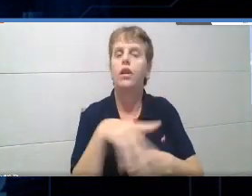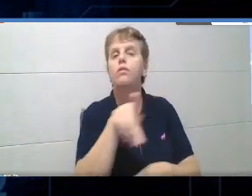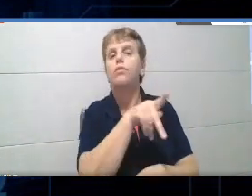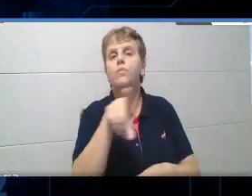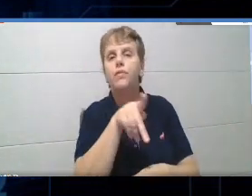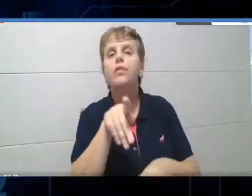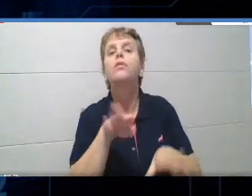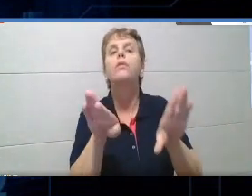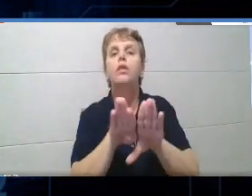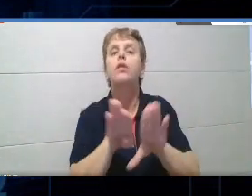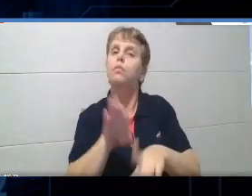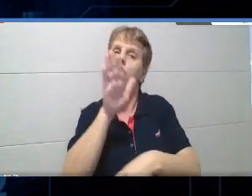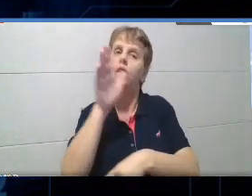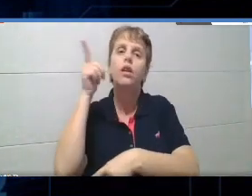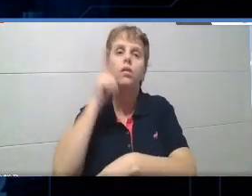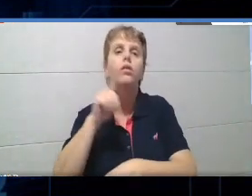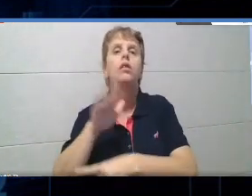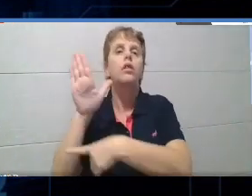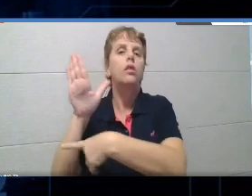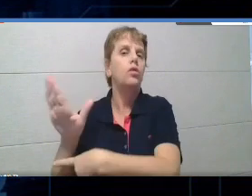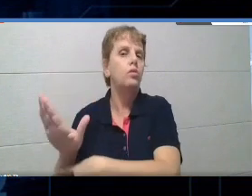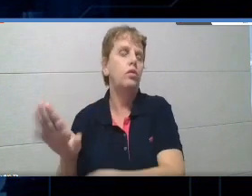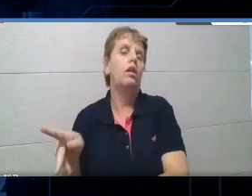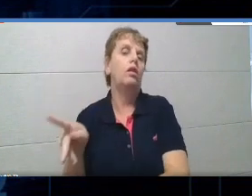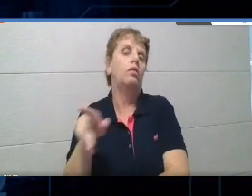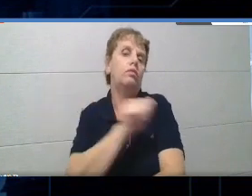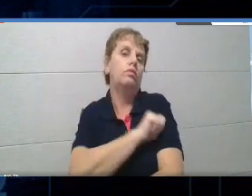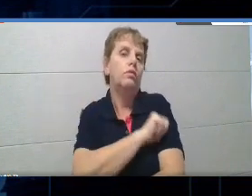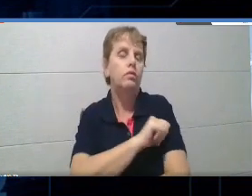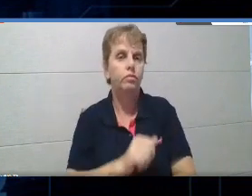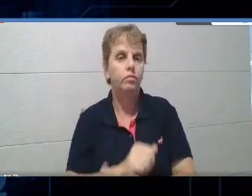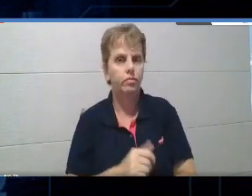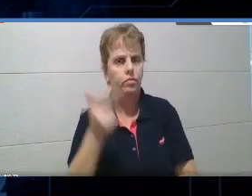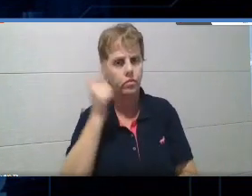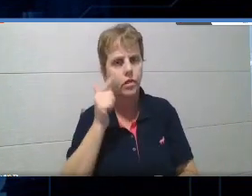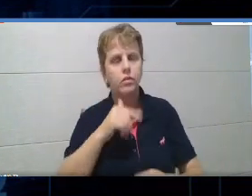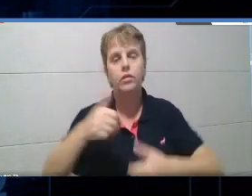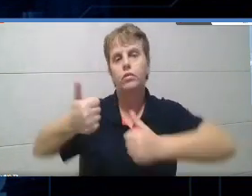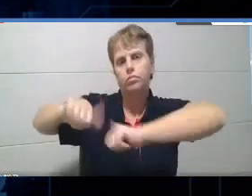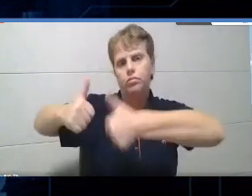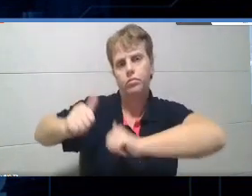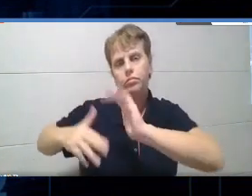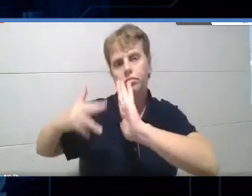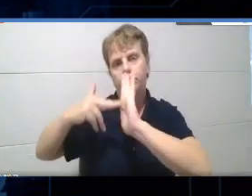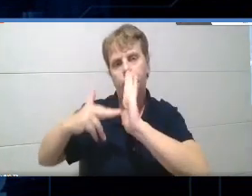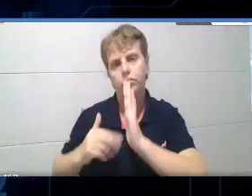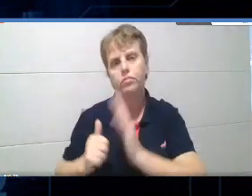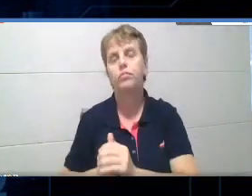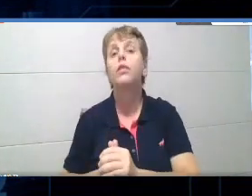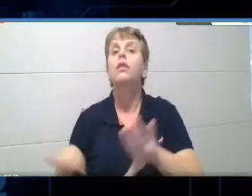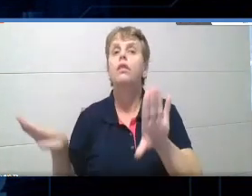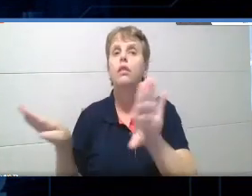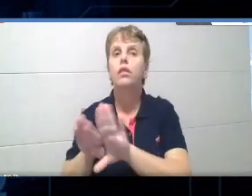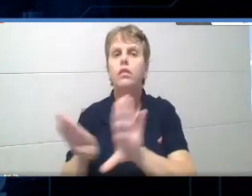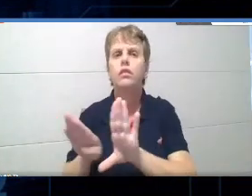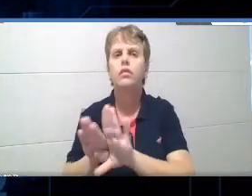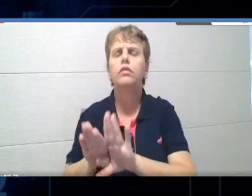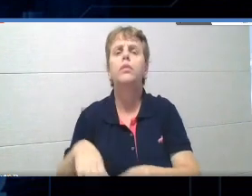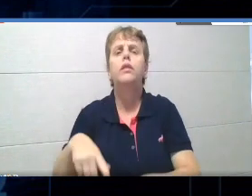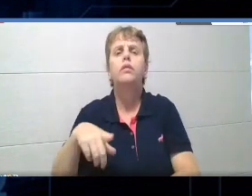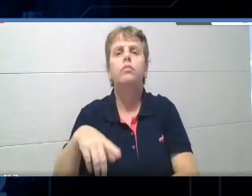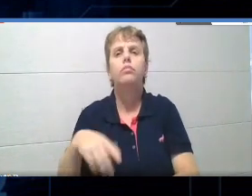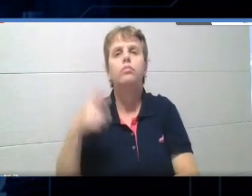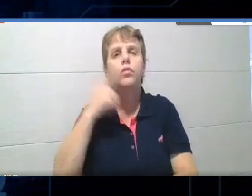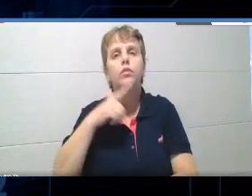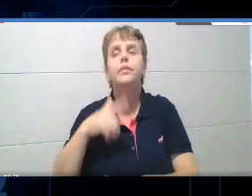alunos também que eles possam, né, estar aí sendo avaliados, e que eles possam também ter esse sentimento